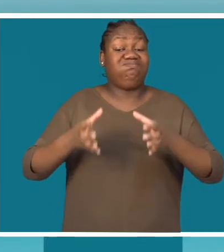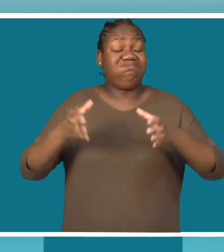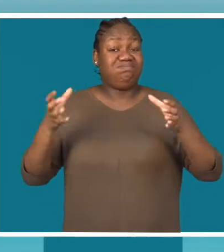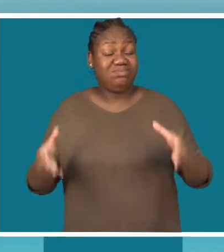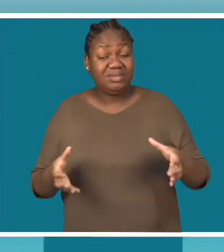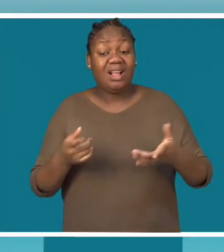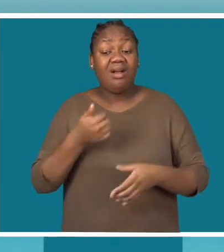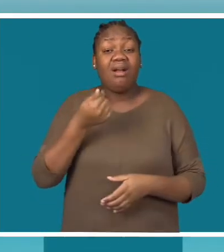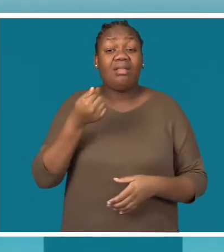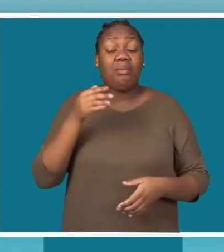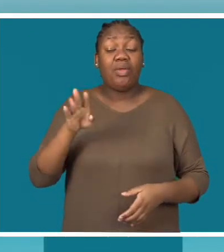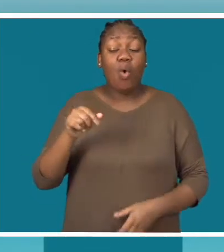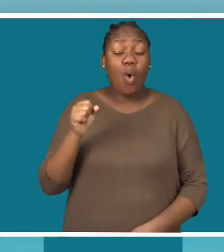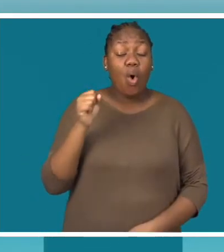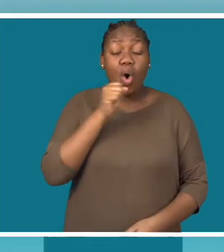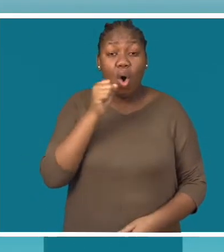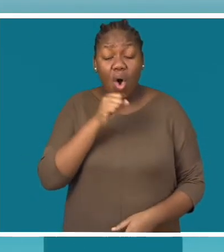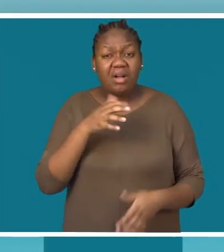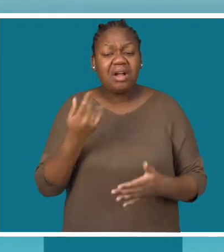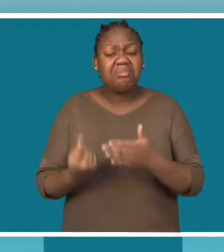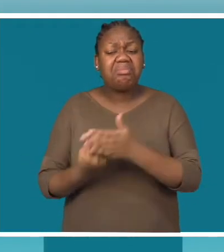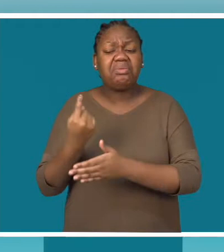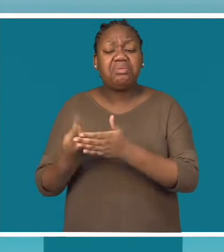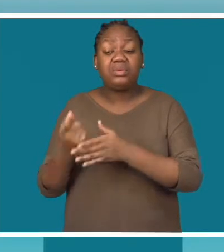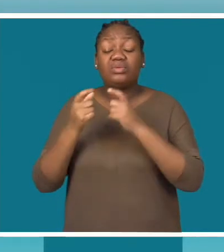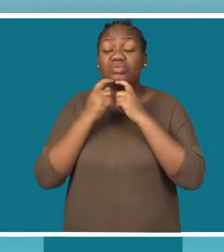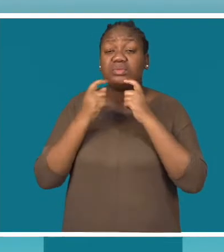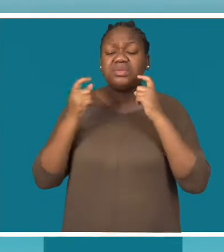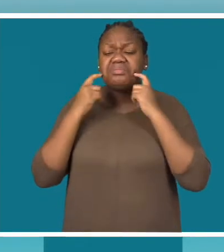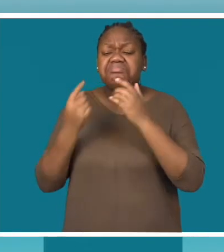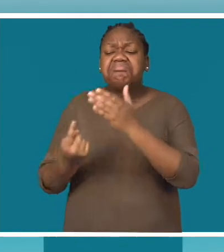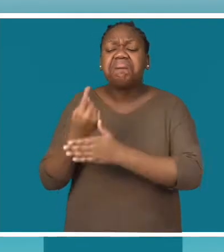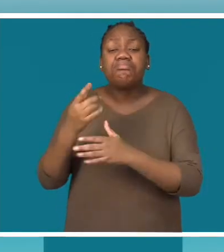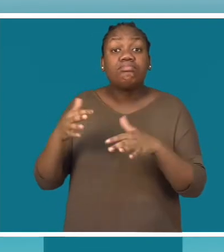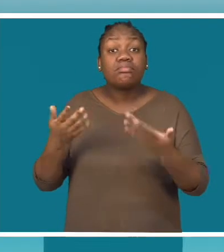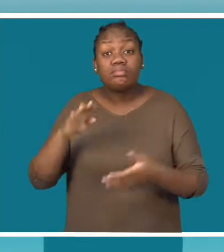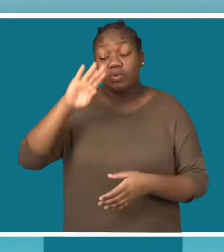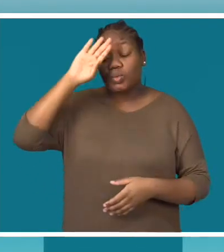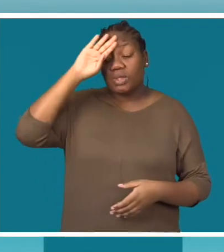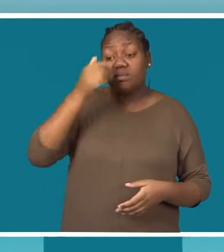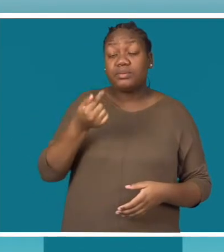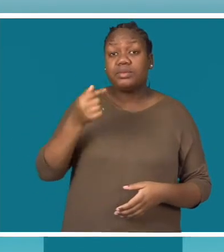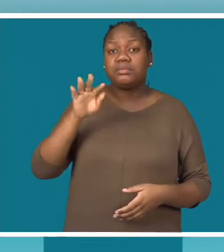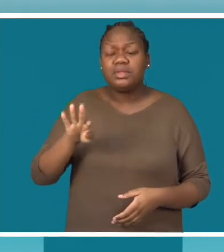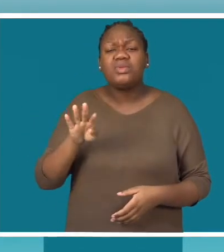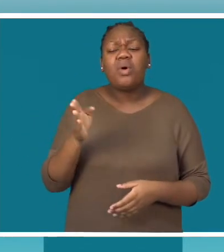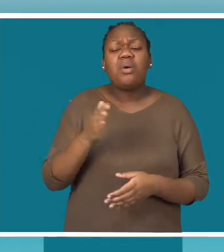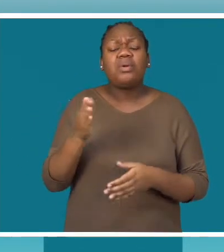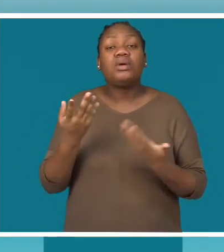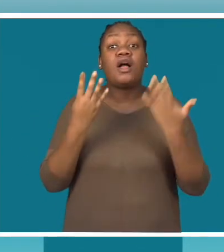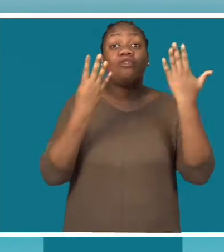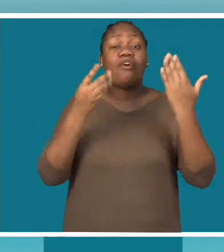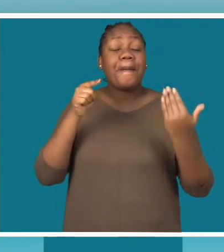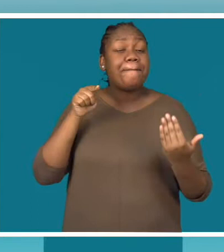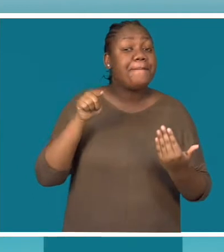Aumentam casos de tuberculose em Moçambique. De acordo com o Ministério da Saúde, de 2017 a 2018,